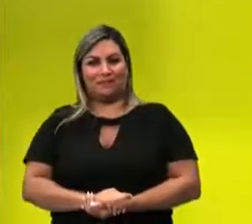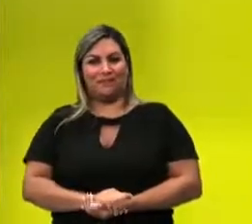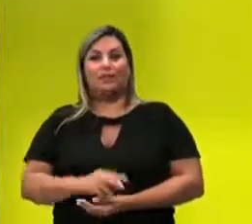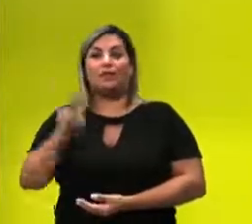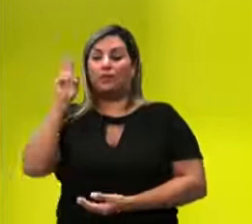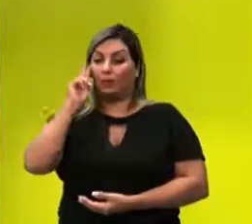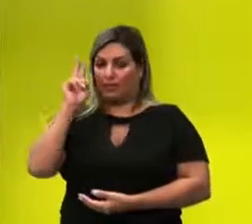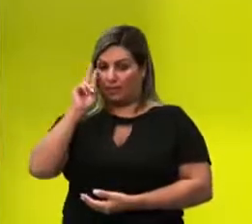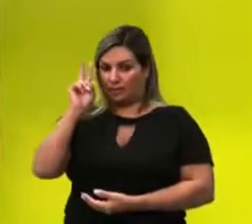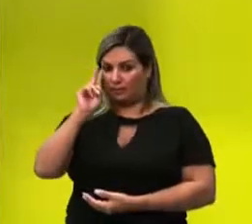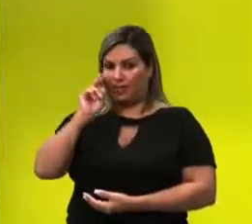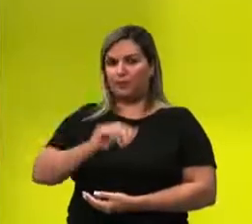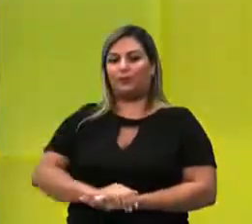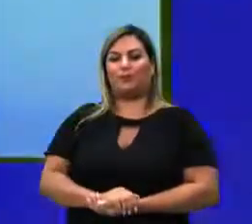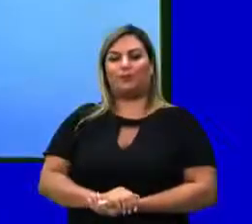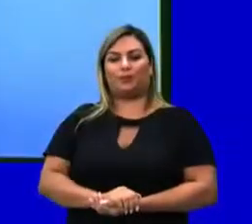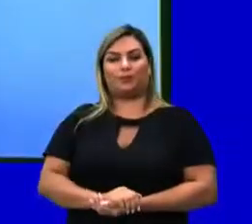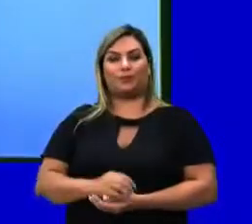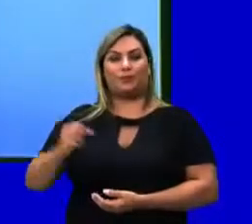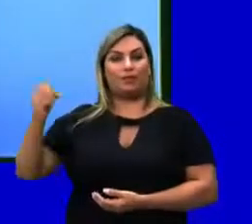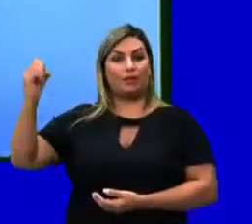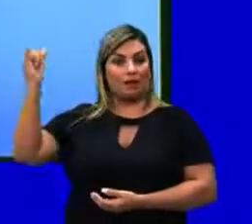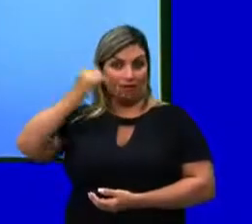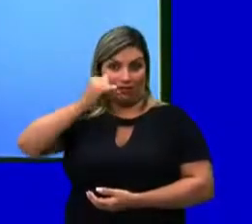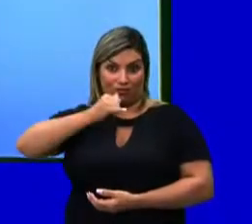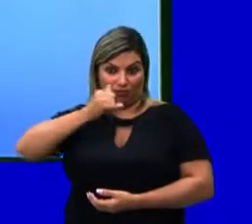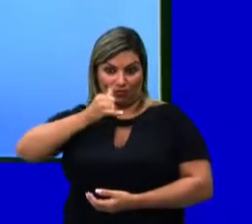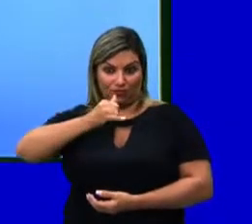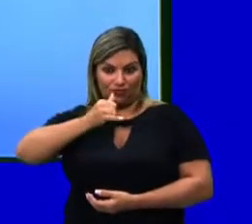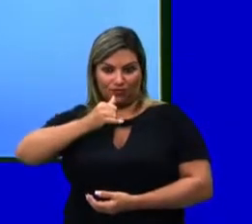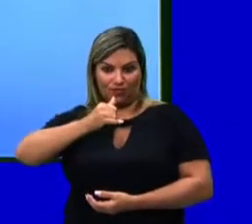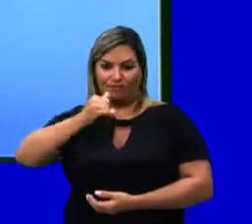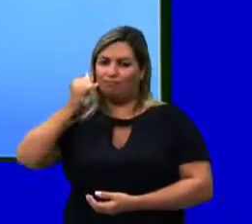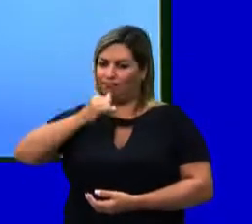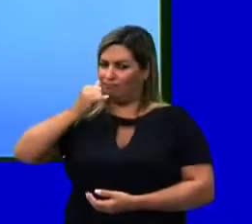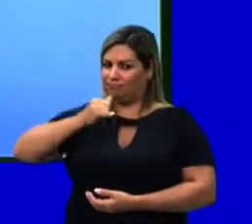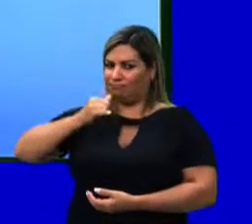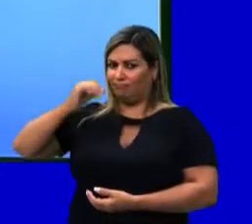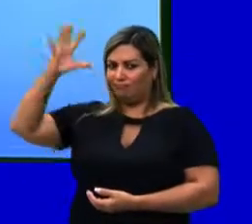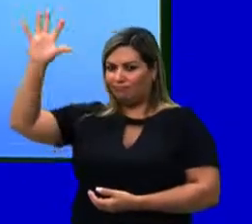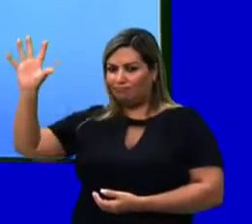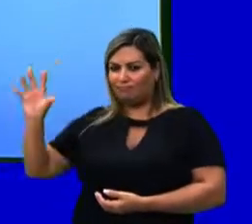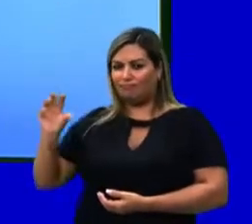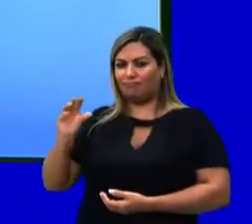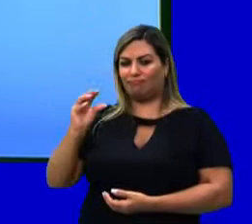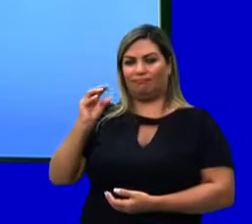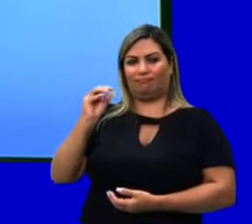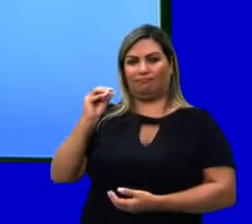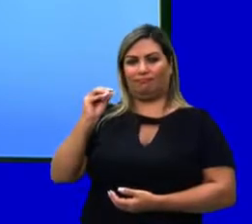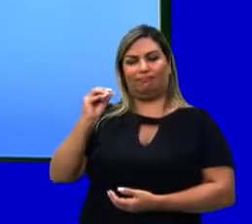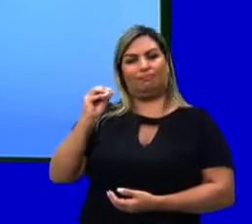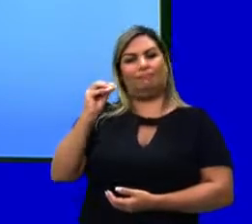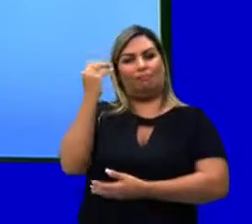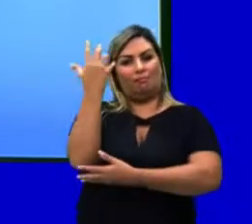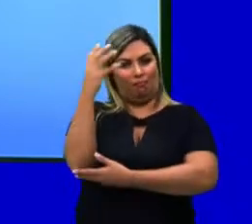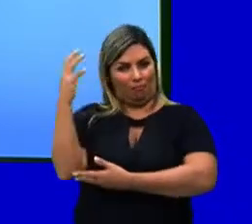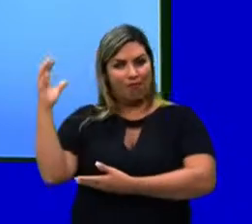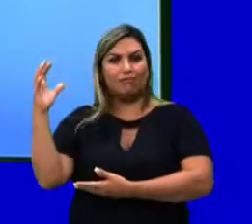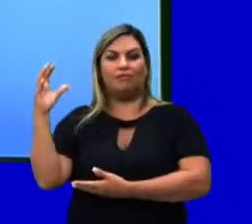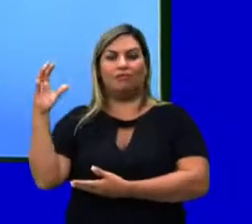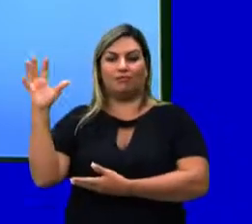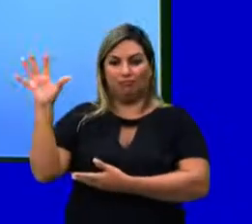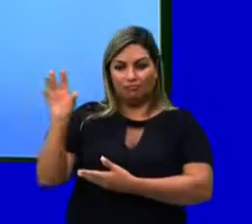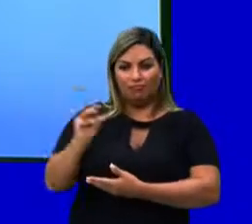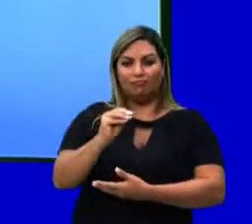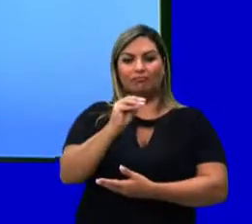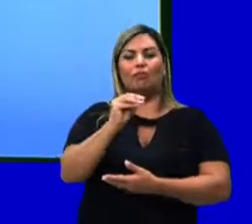Então, lembrando, a energia, ela é captada pelos organismos produtores. De onde